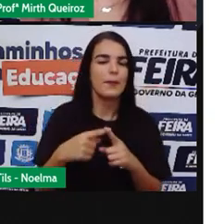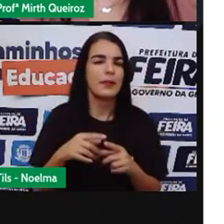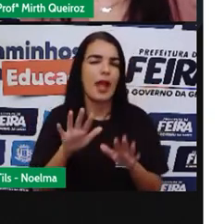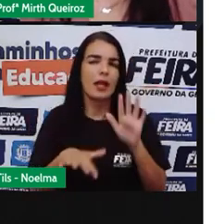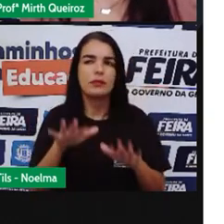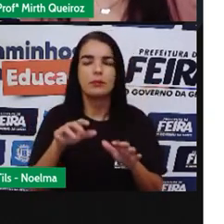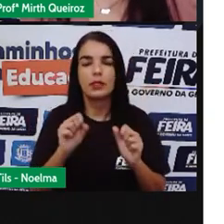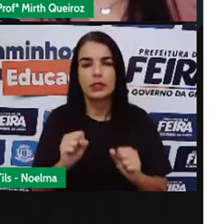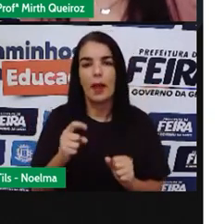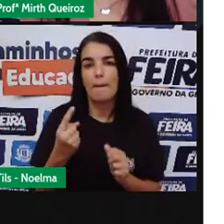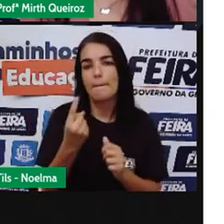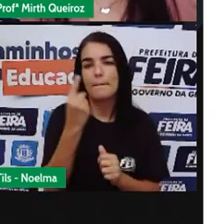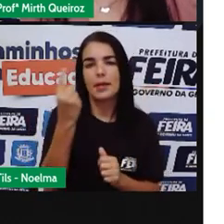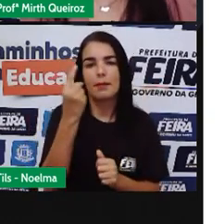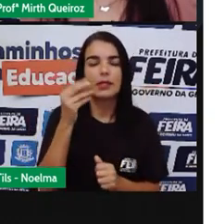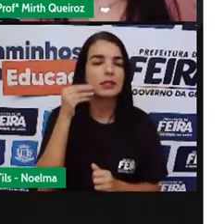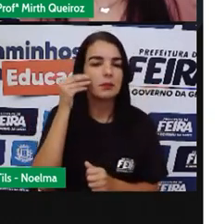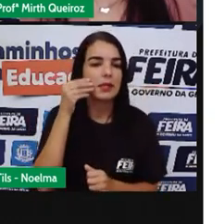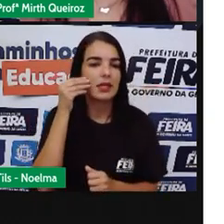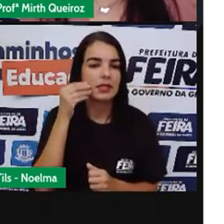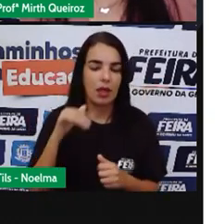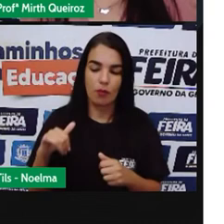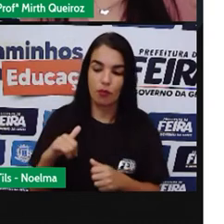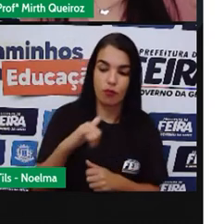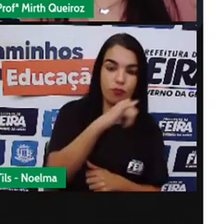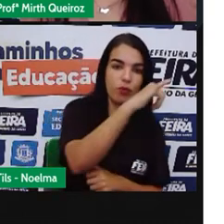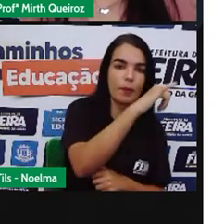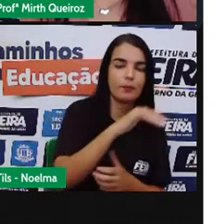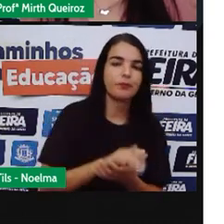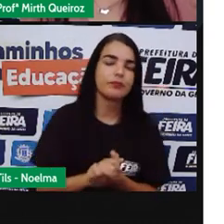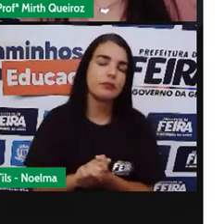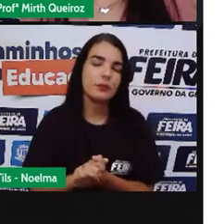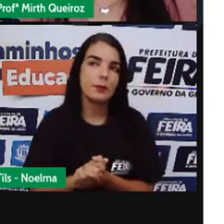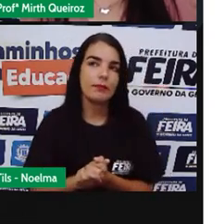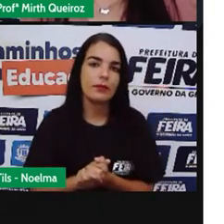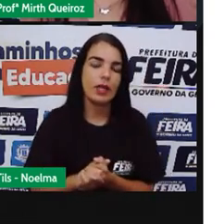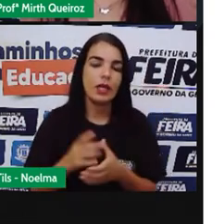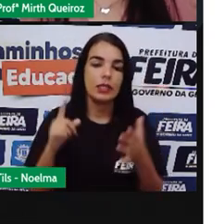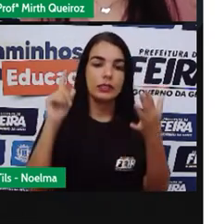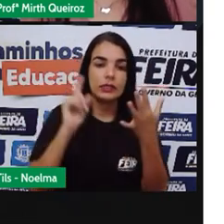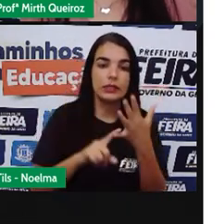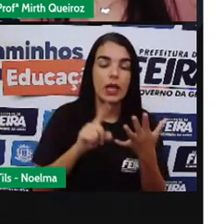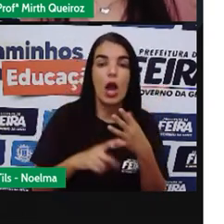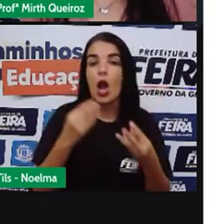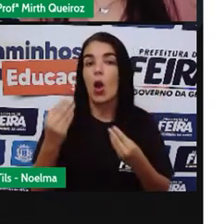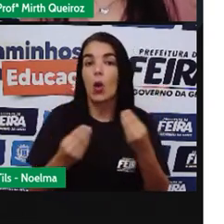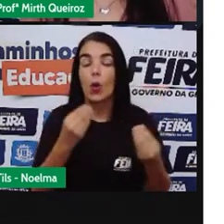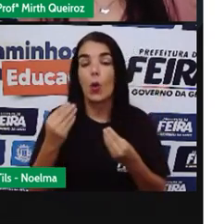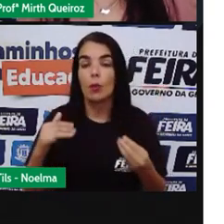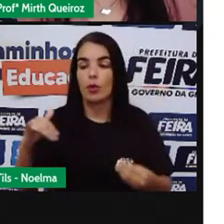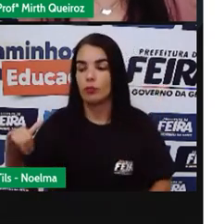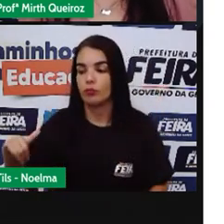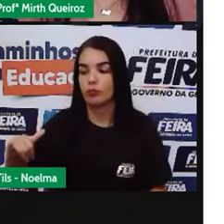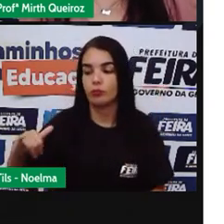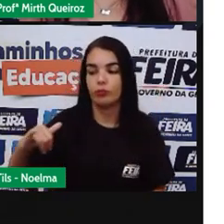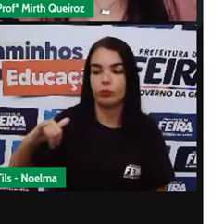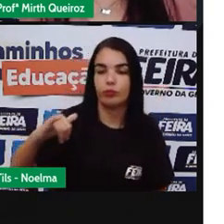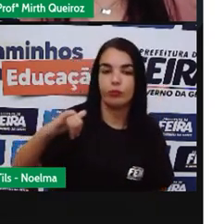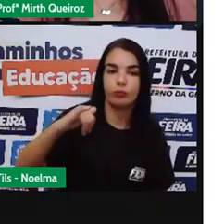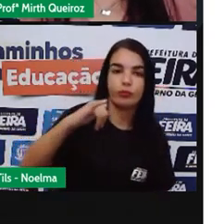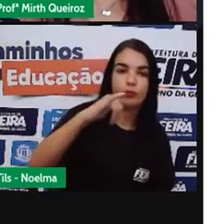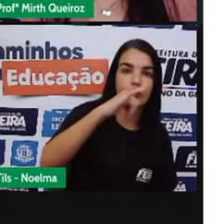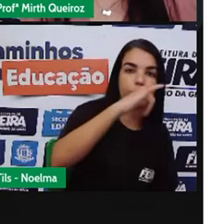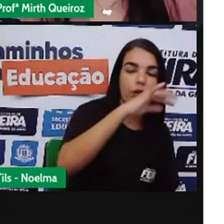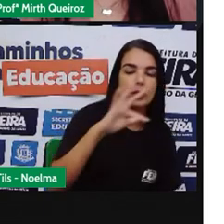no avião. Como é o voo do avião para todos os passageiros e a